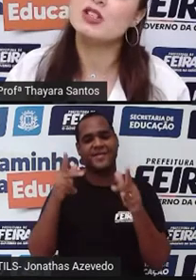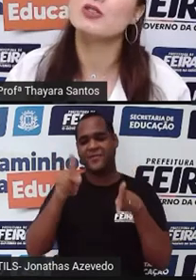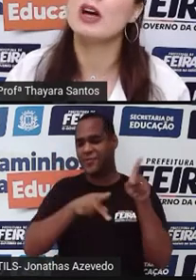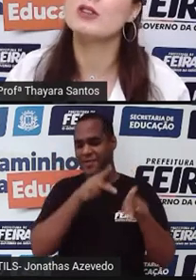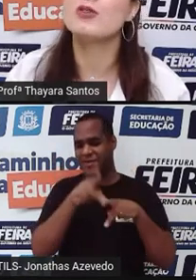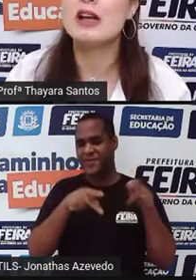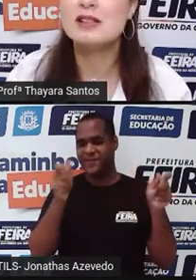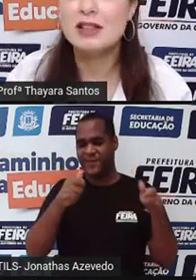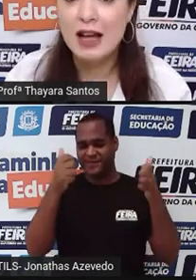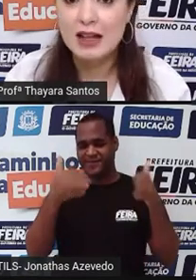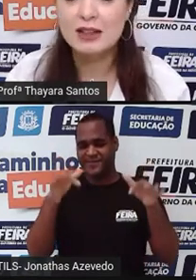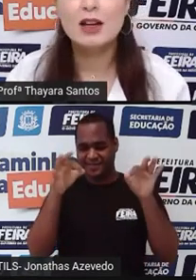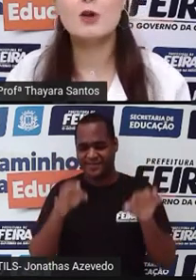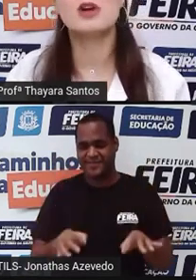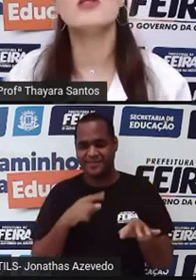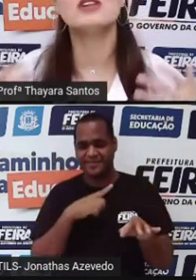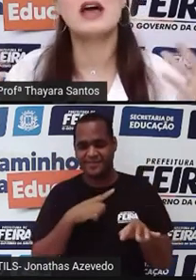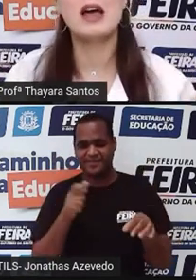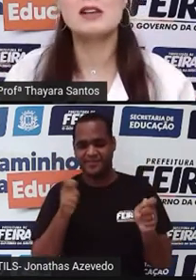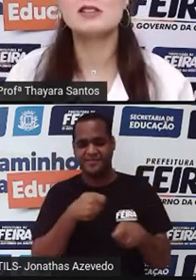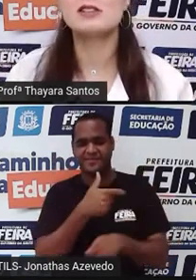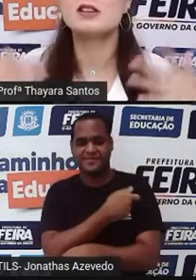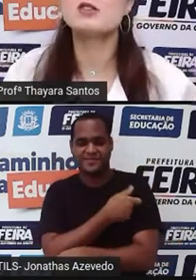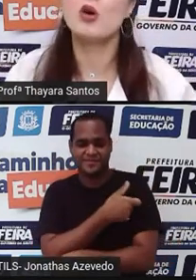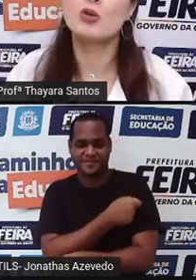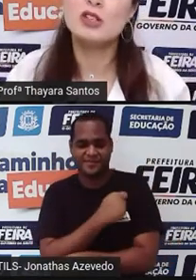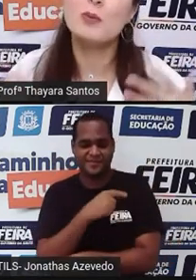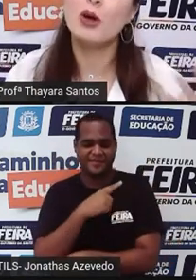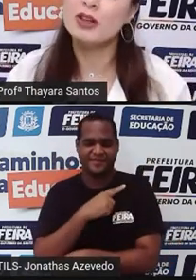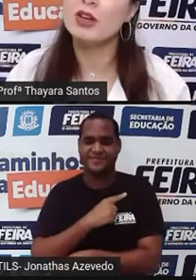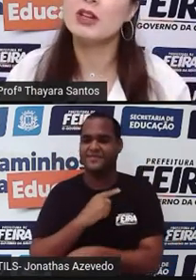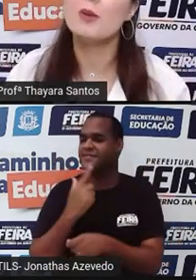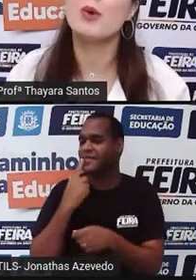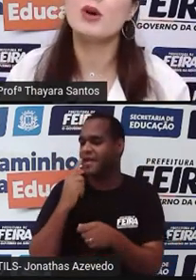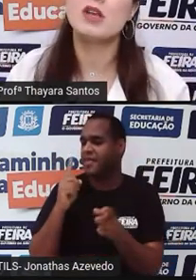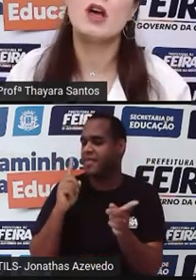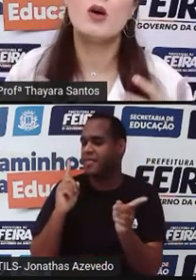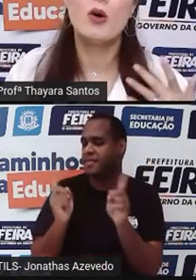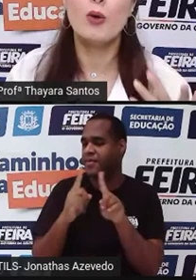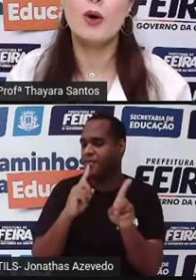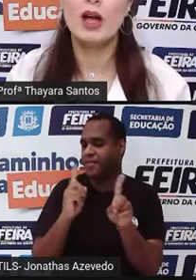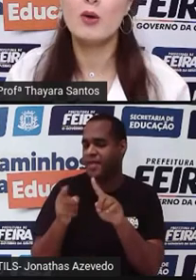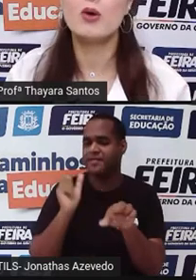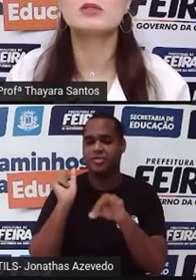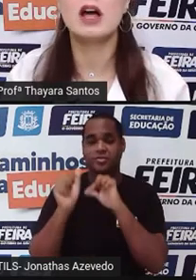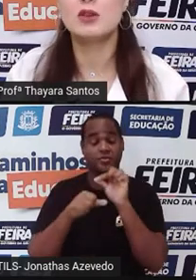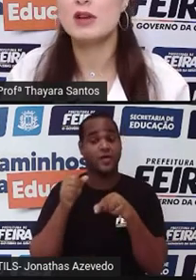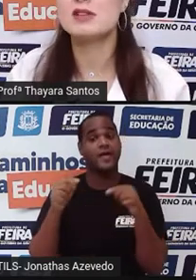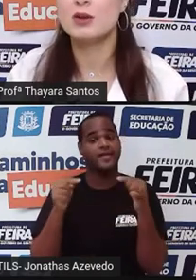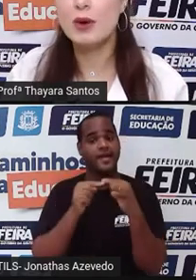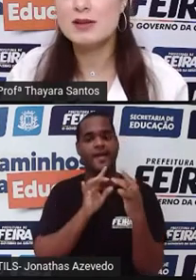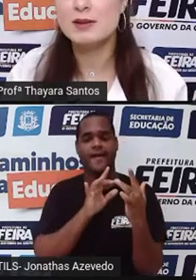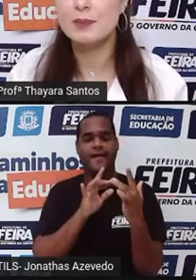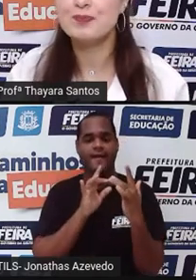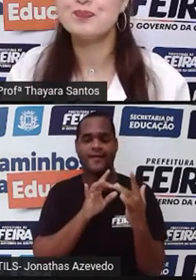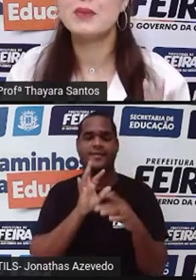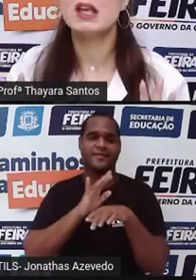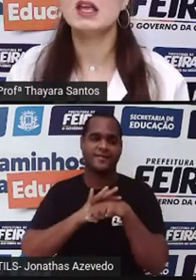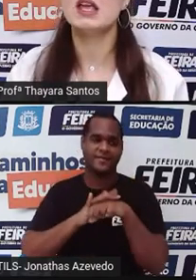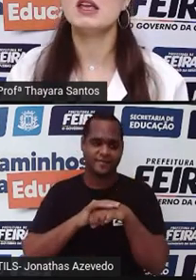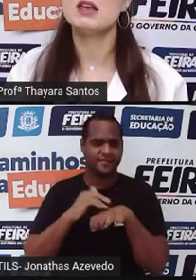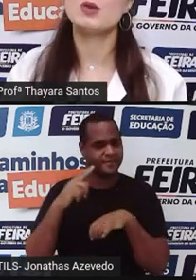seja de fato vacinada, para evitar esses transtornos que podem vir depois com o contato com essa doença.